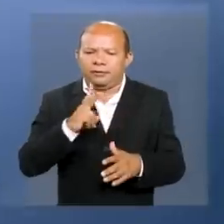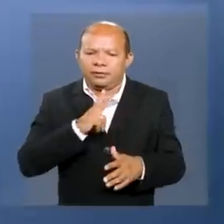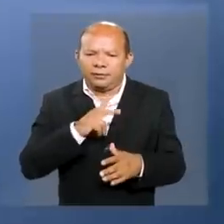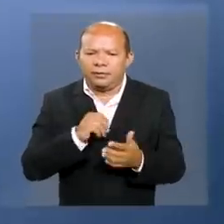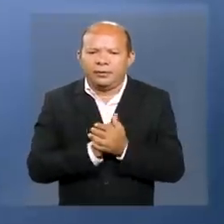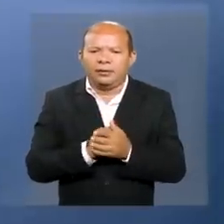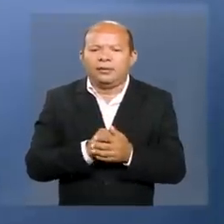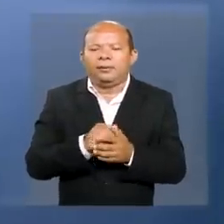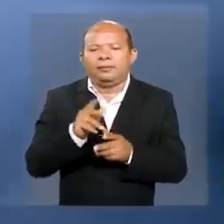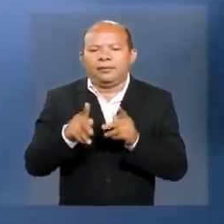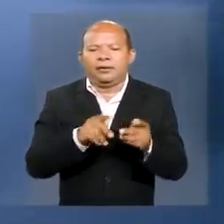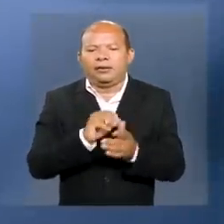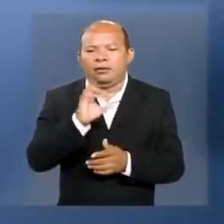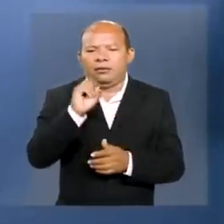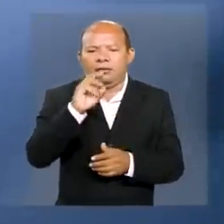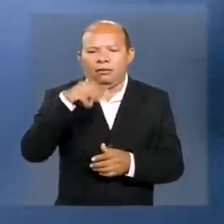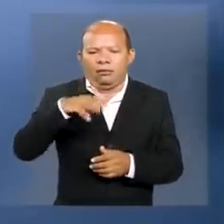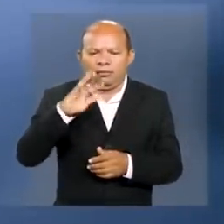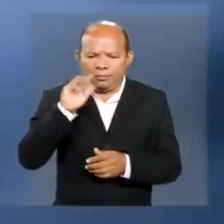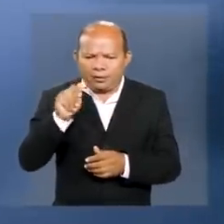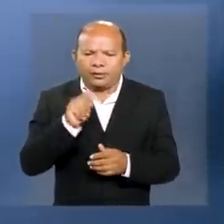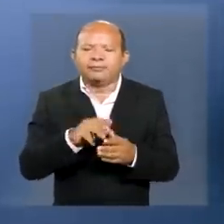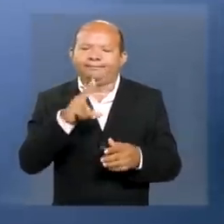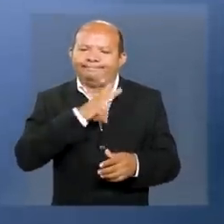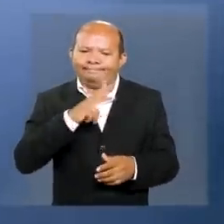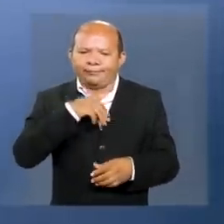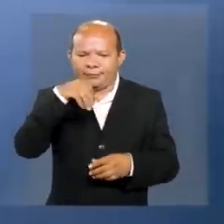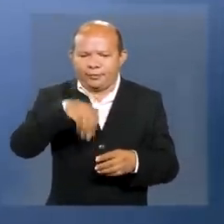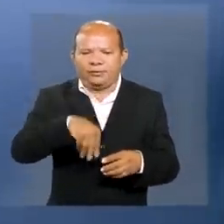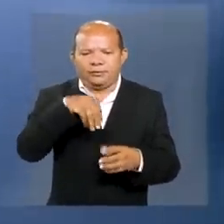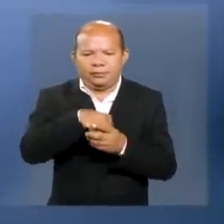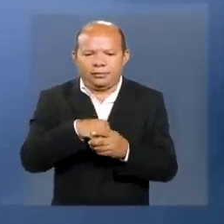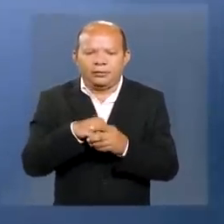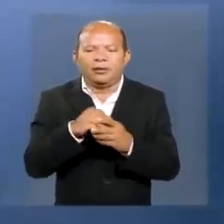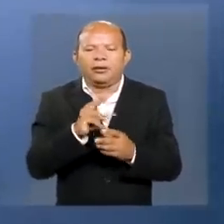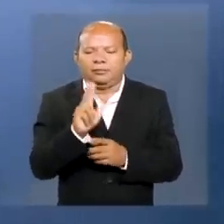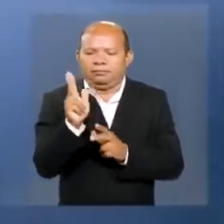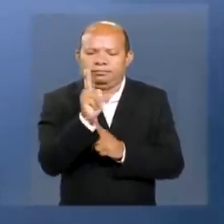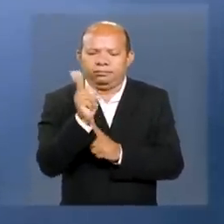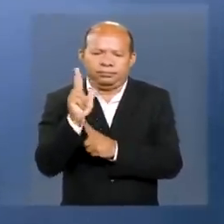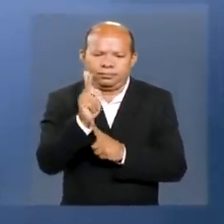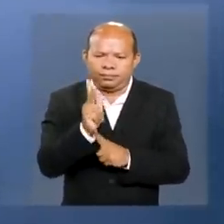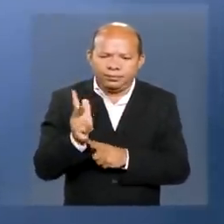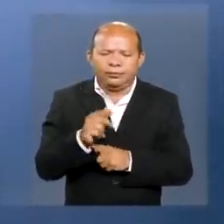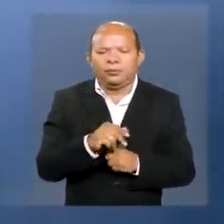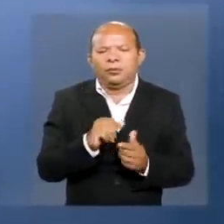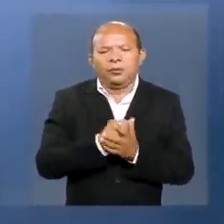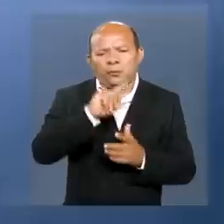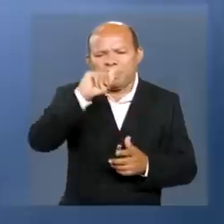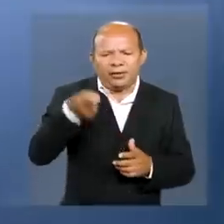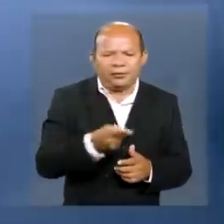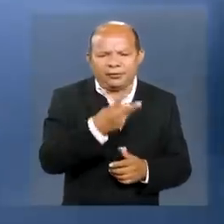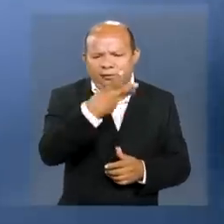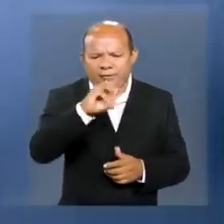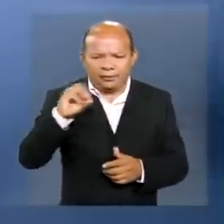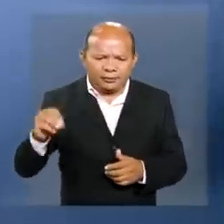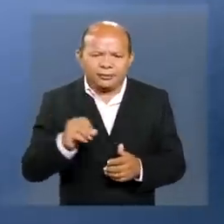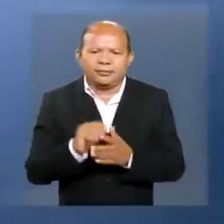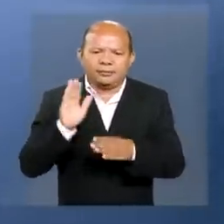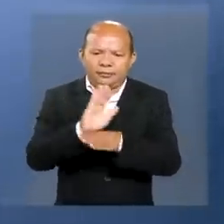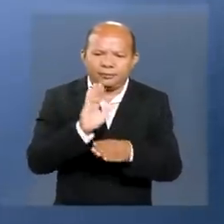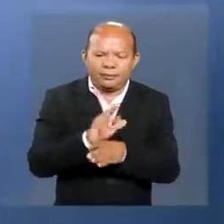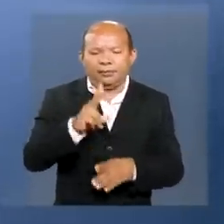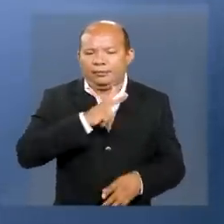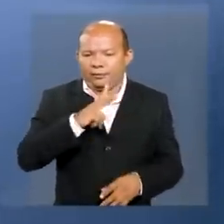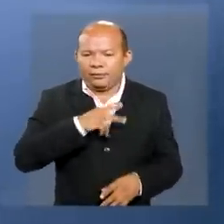Parque eólico da Ômega, investimento privado no nosso governo. Ampliação da Eneva, 1 bilhão e 300 milhões, investimento